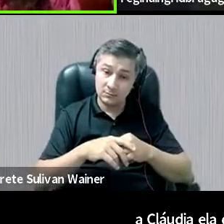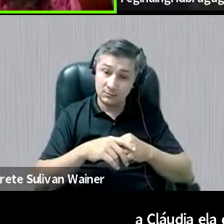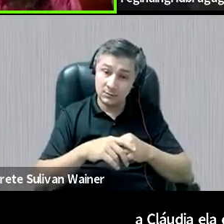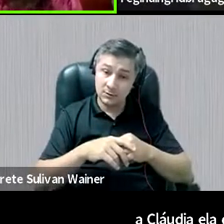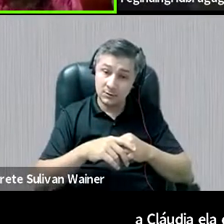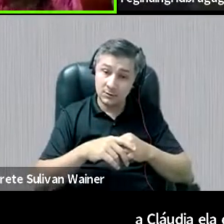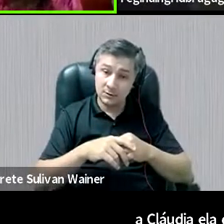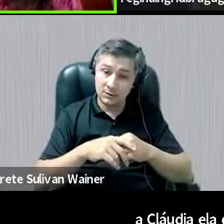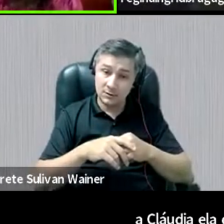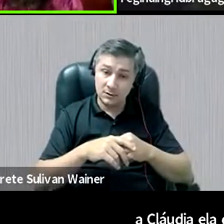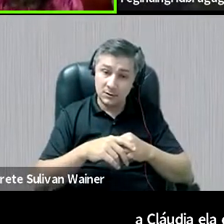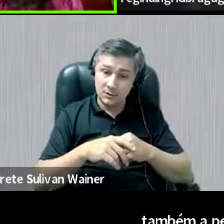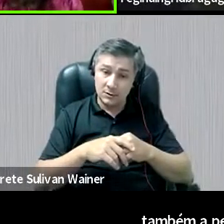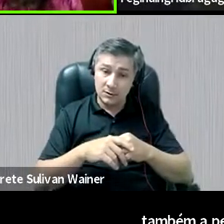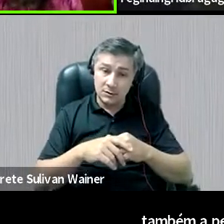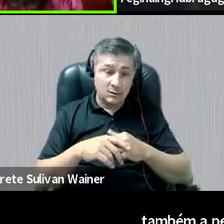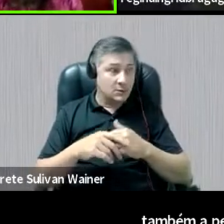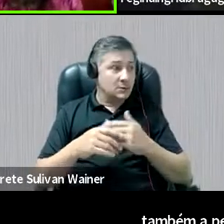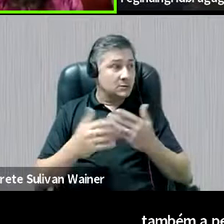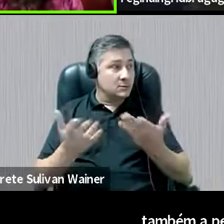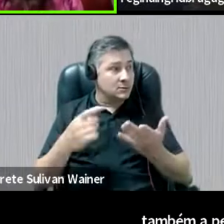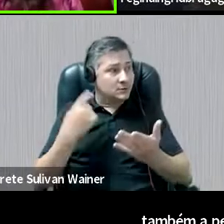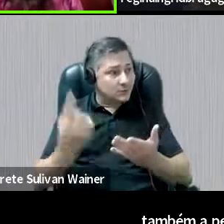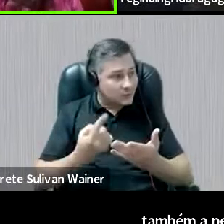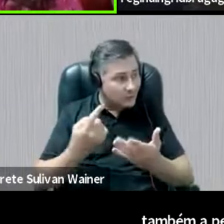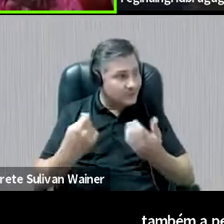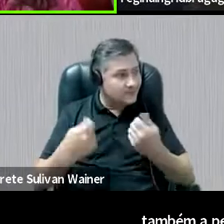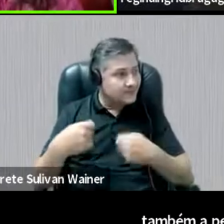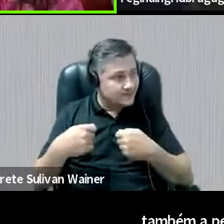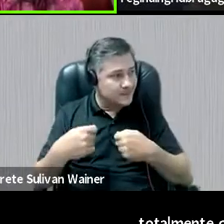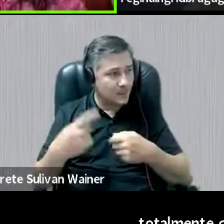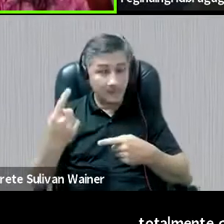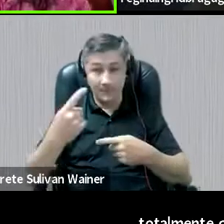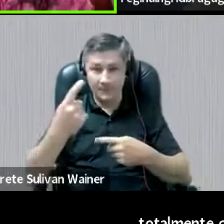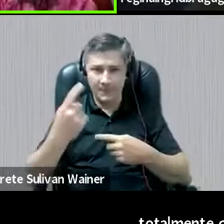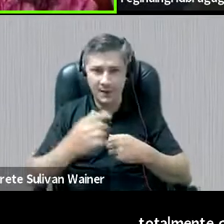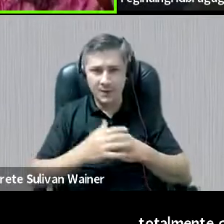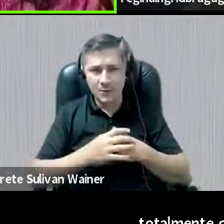com a Silvia, porque a gente não pode, primeiro, né?